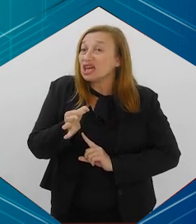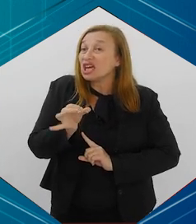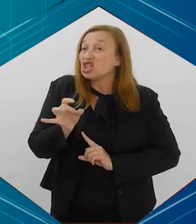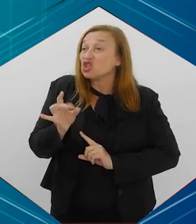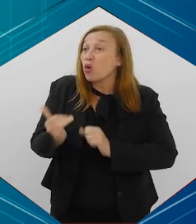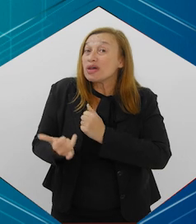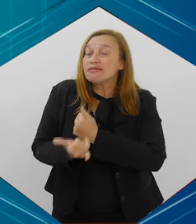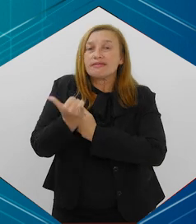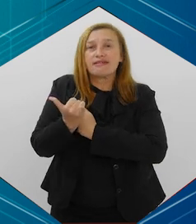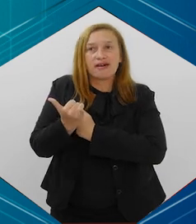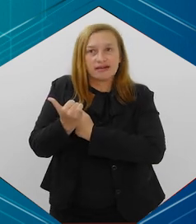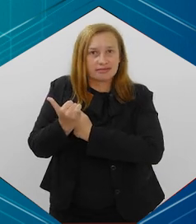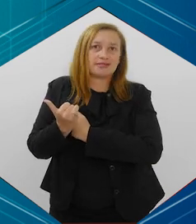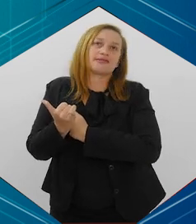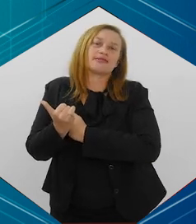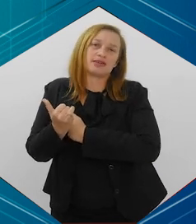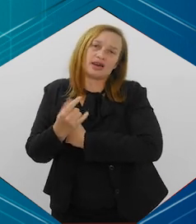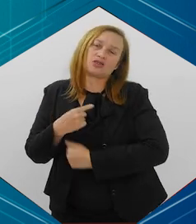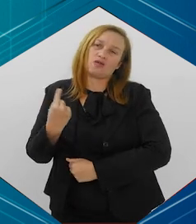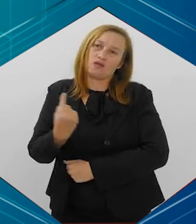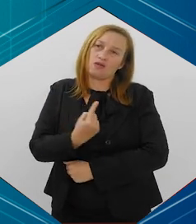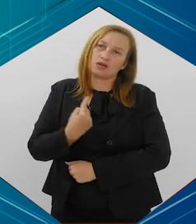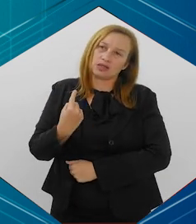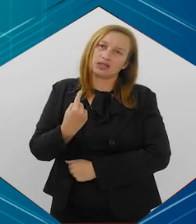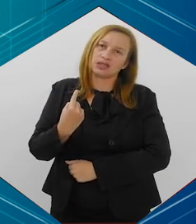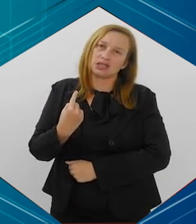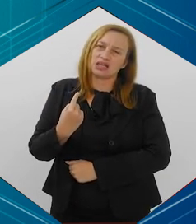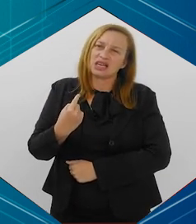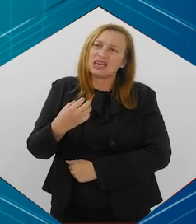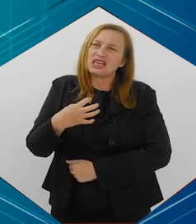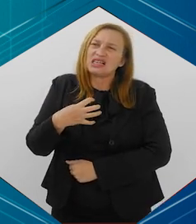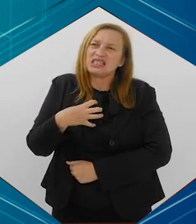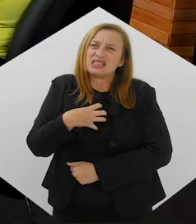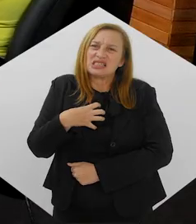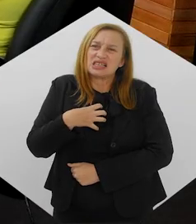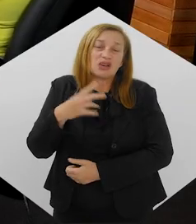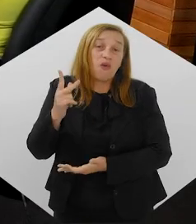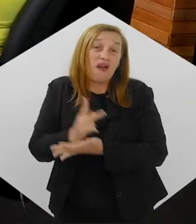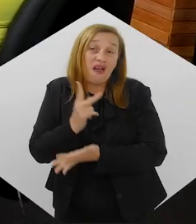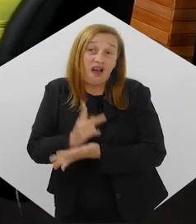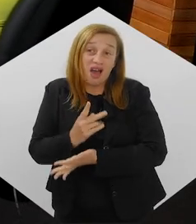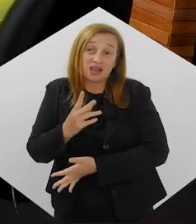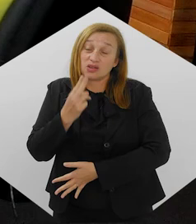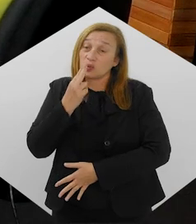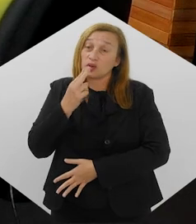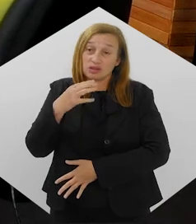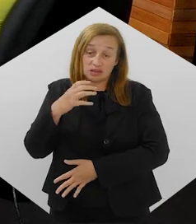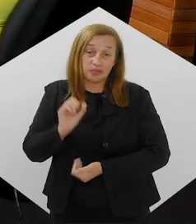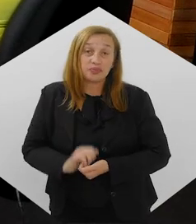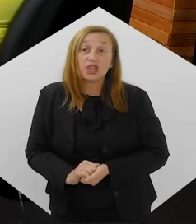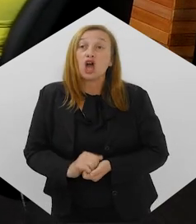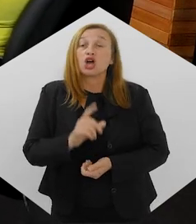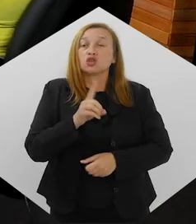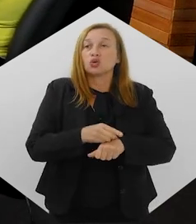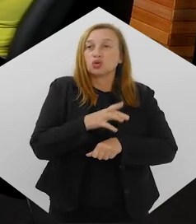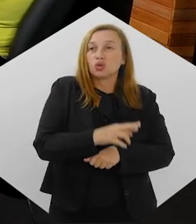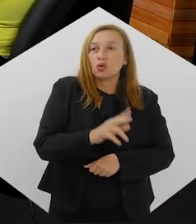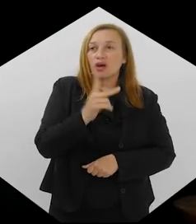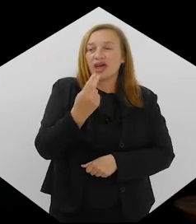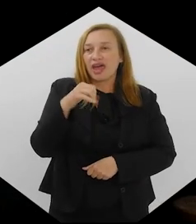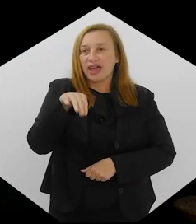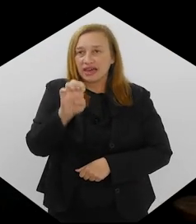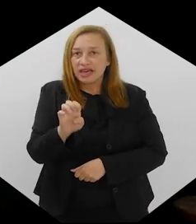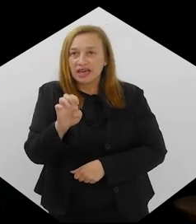Ele só traz inicialmente essa falsa sensação. Tá certo. Doutor Henrique, agora